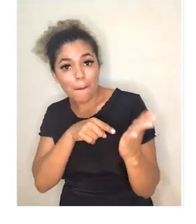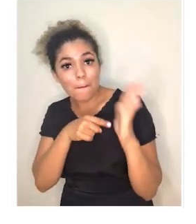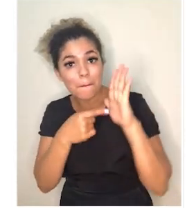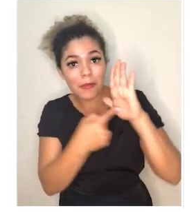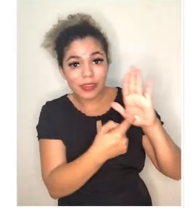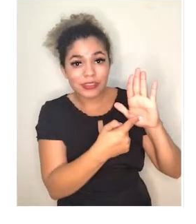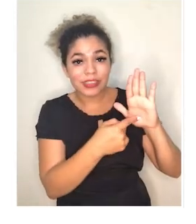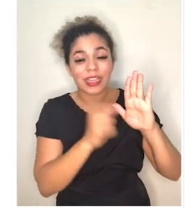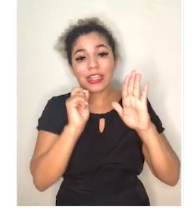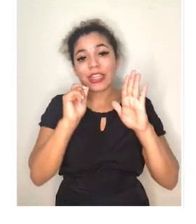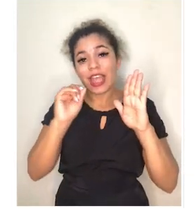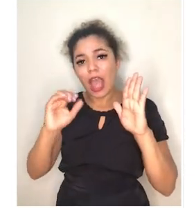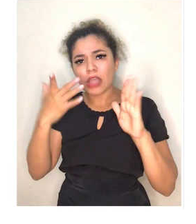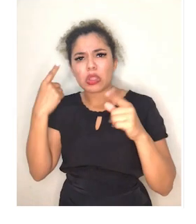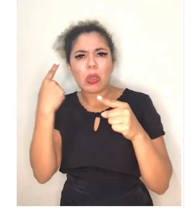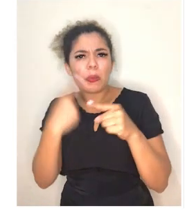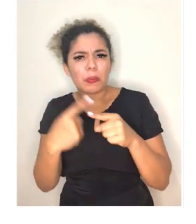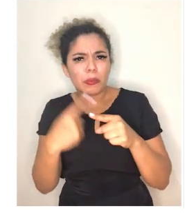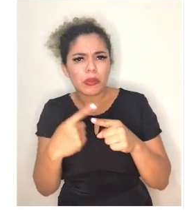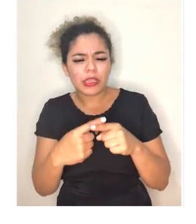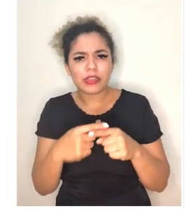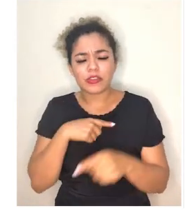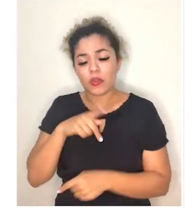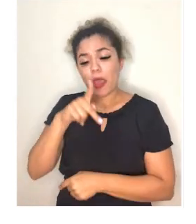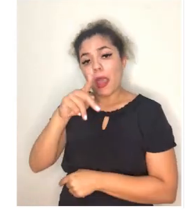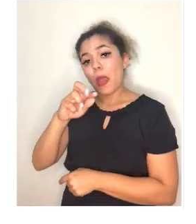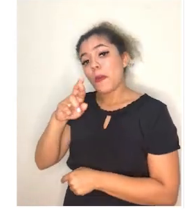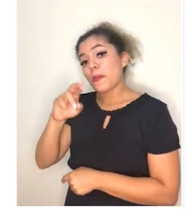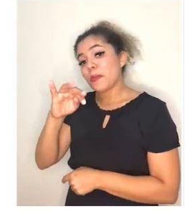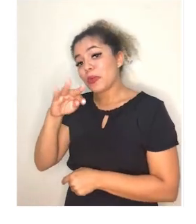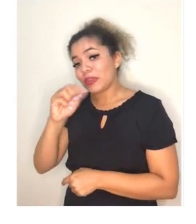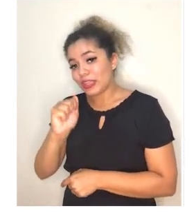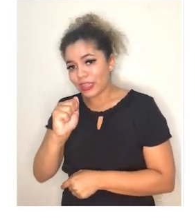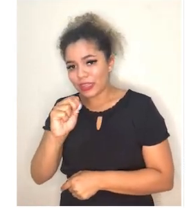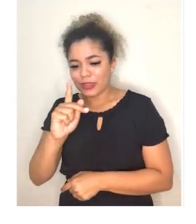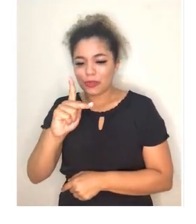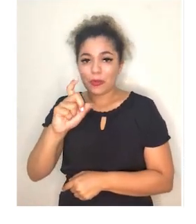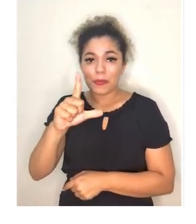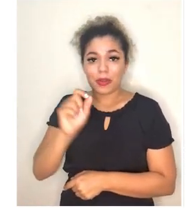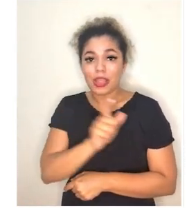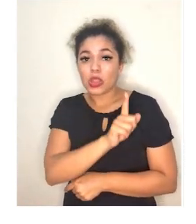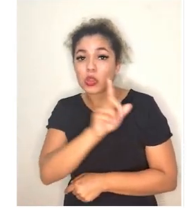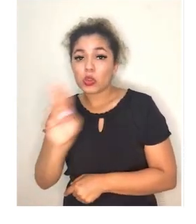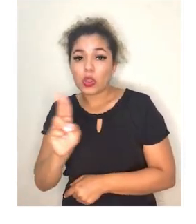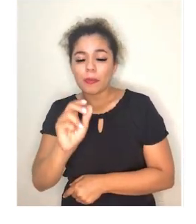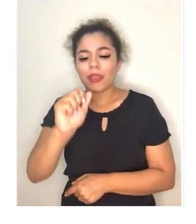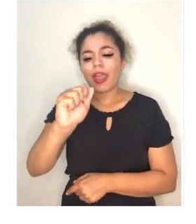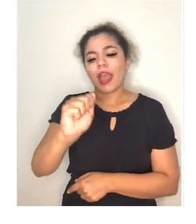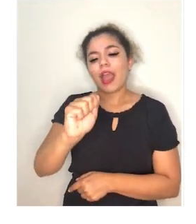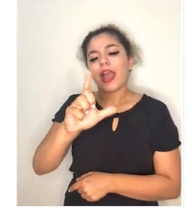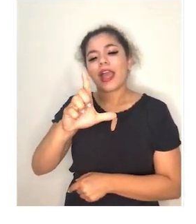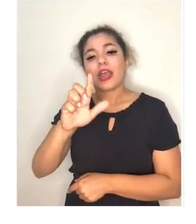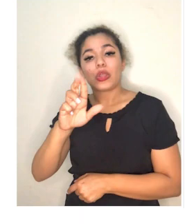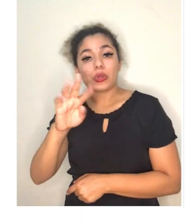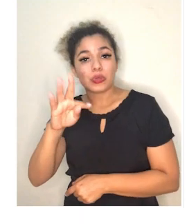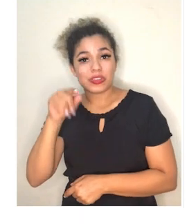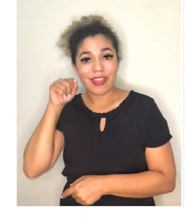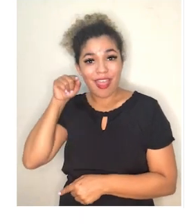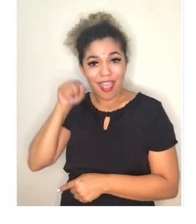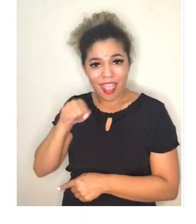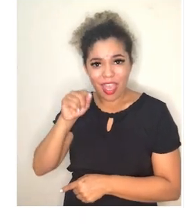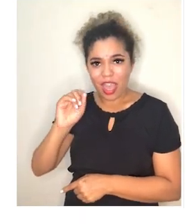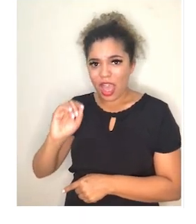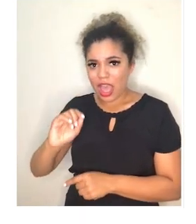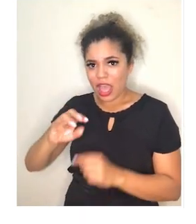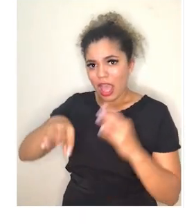reação ocorria devido a uma proteína no plasma, chamada aglutinina. Esta reagia com